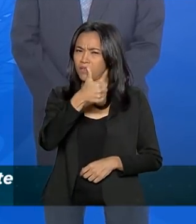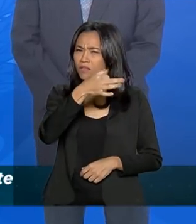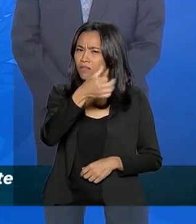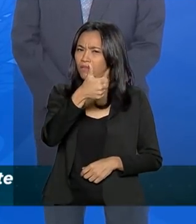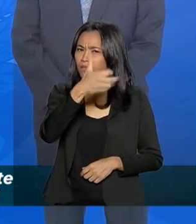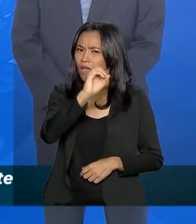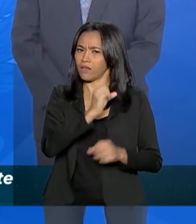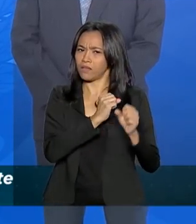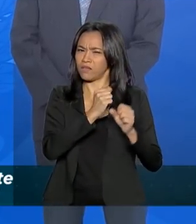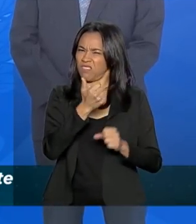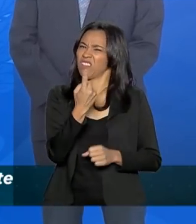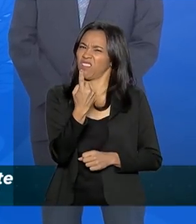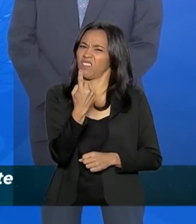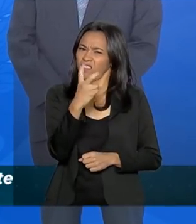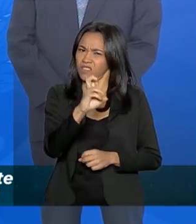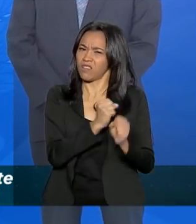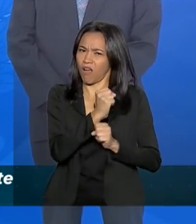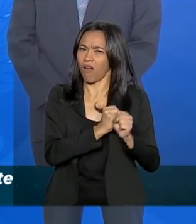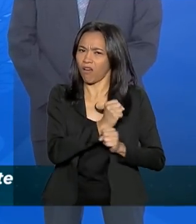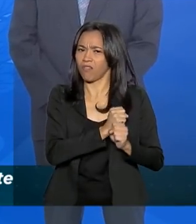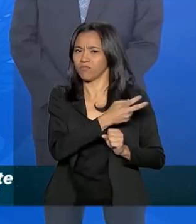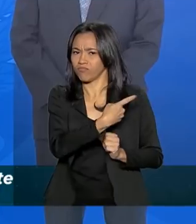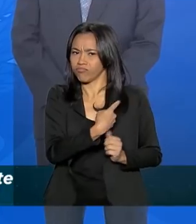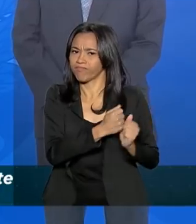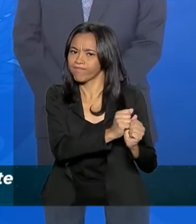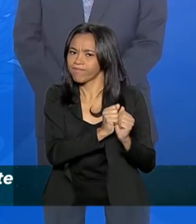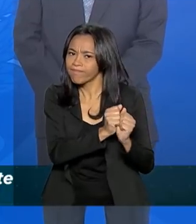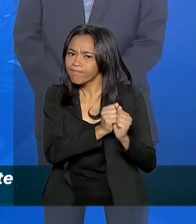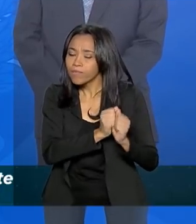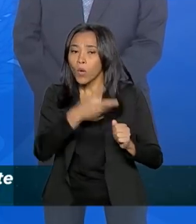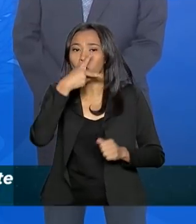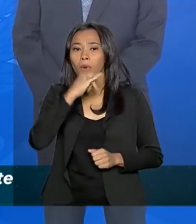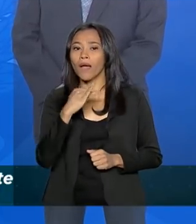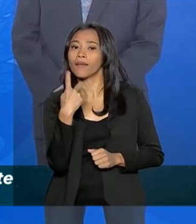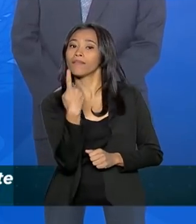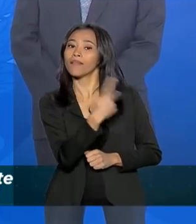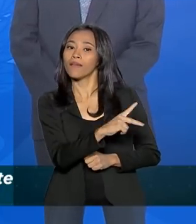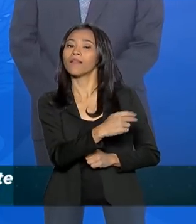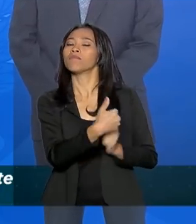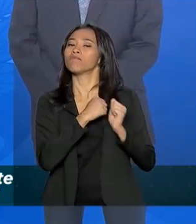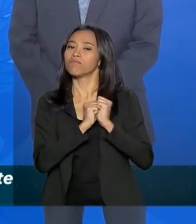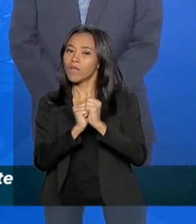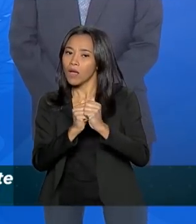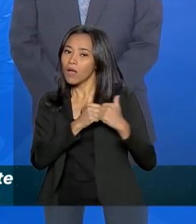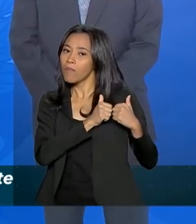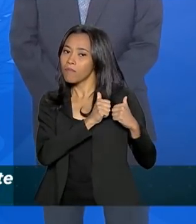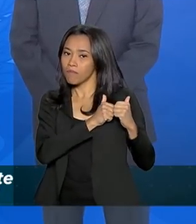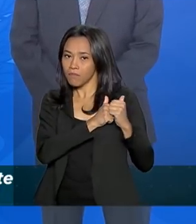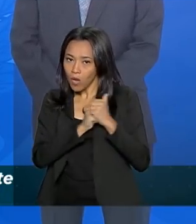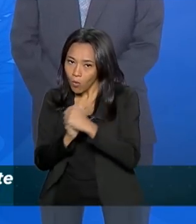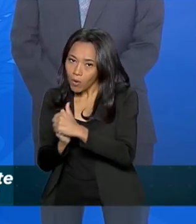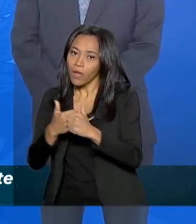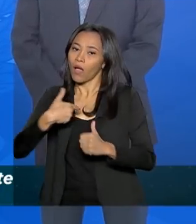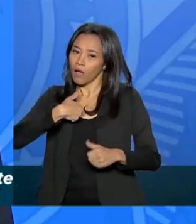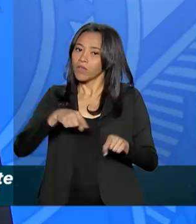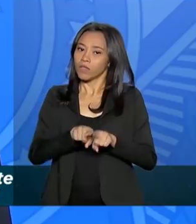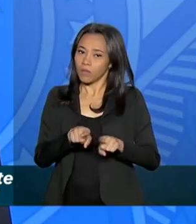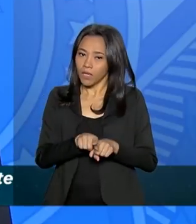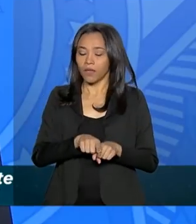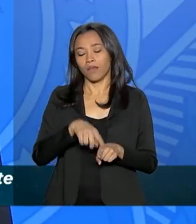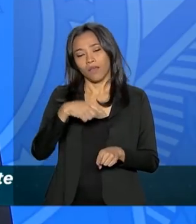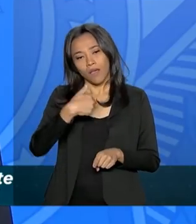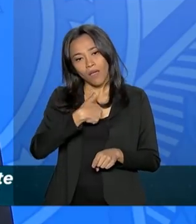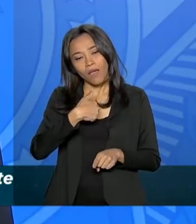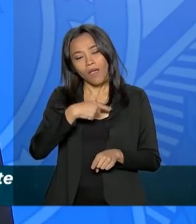15 anos. O pai dele há praticamente 20 anos me acompanhava também. E é uma pessoa muito